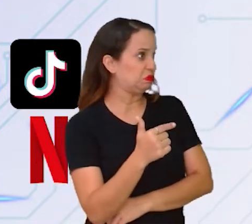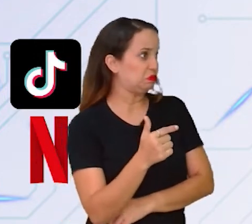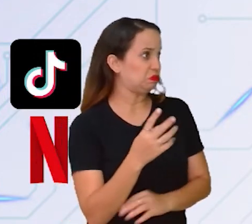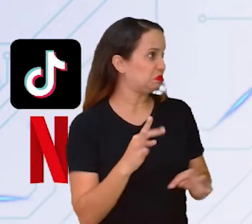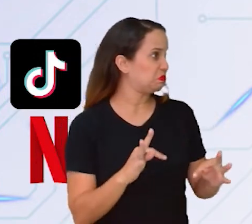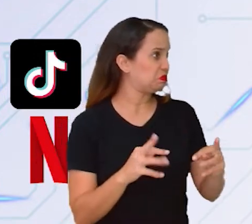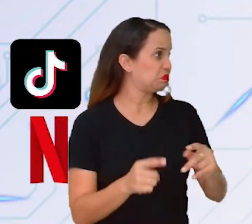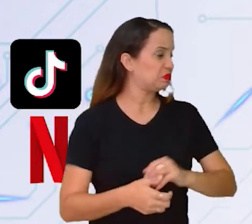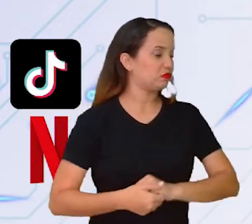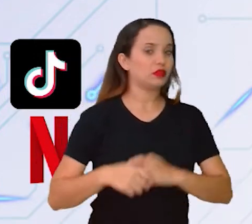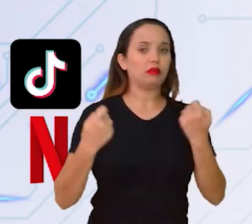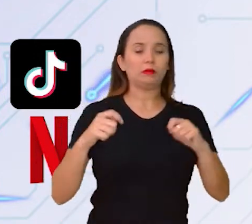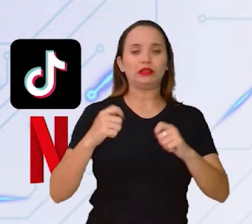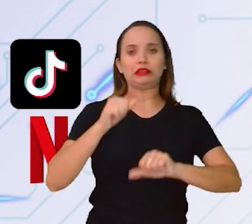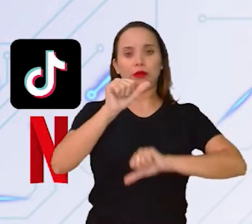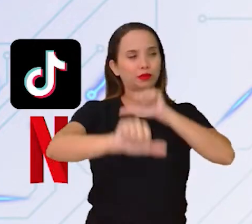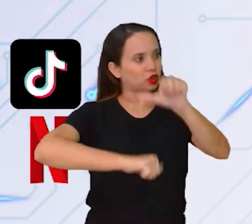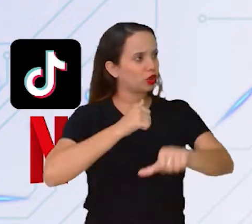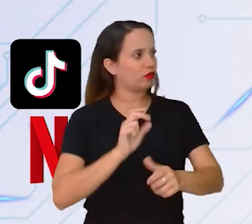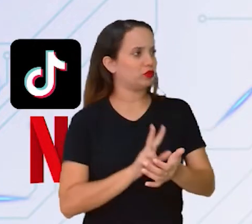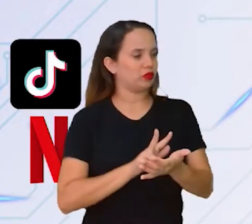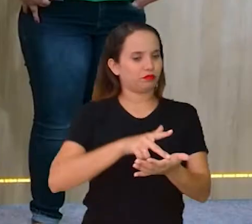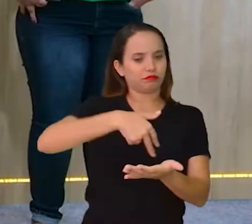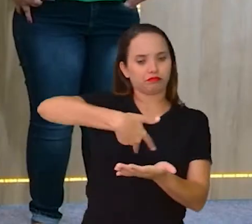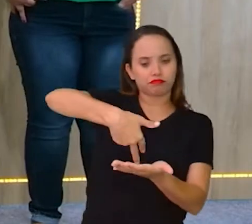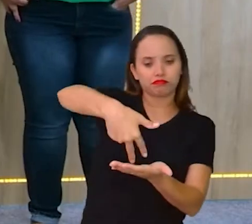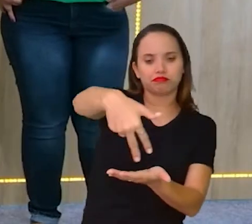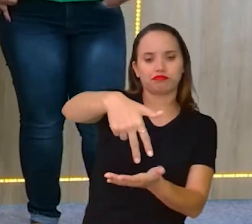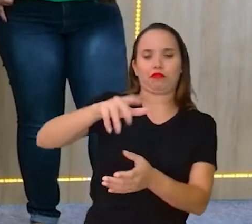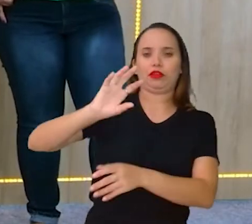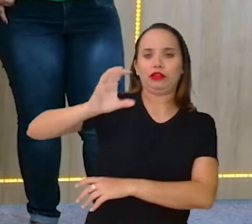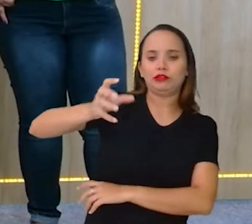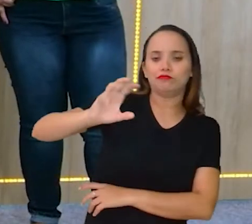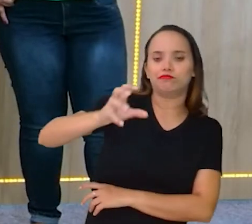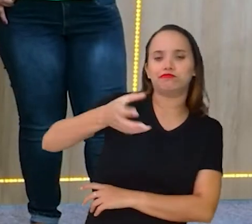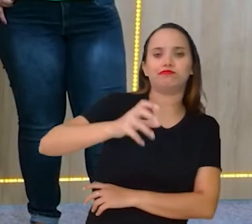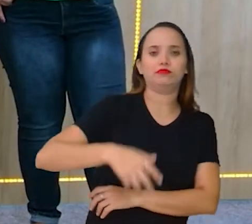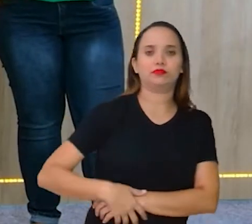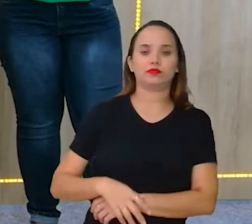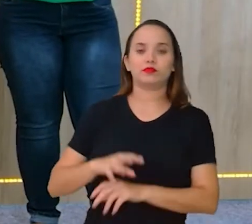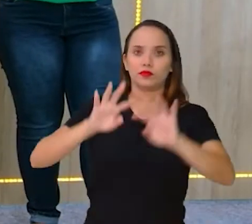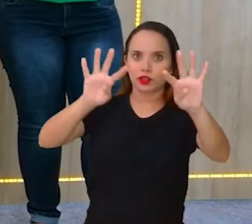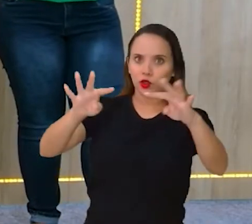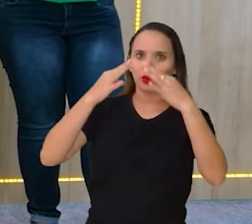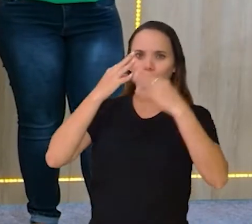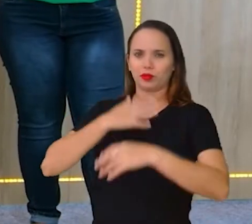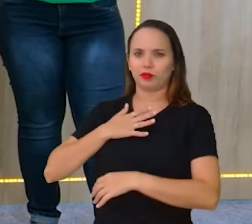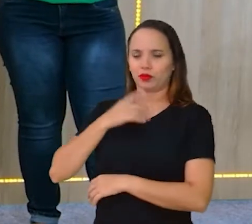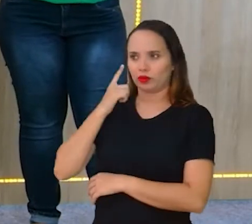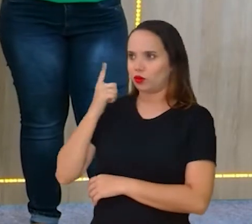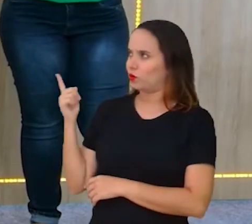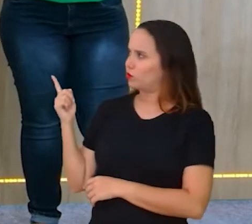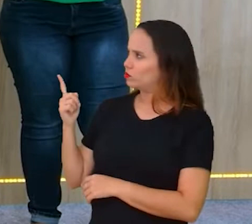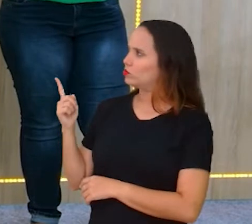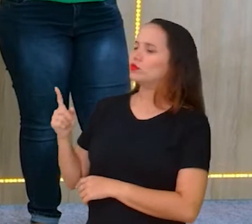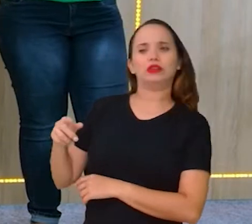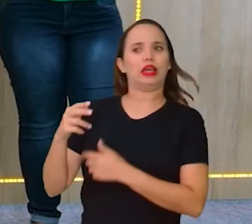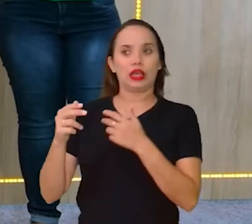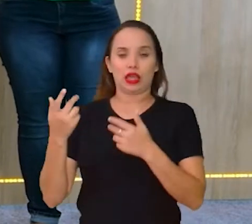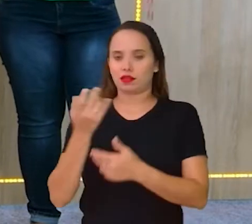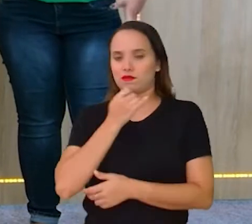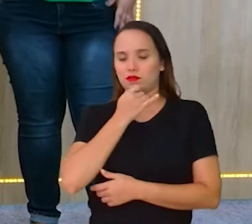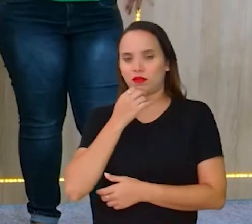trocar o canal, se levantar lá e apertar no botão. Olha para mim, olha para mim. Essas cores aqui, cor, né?